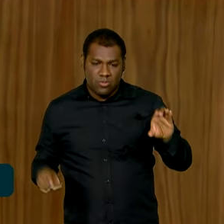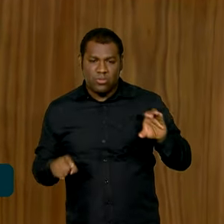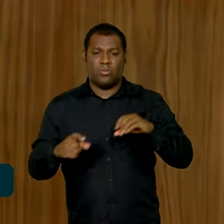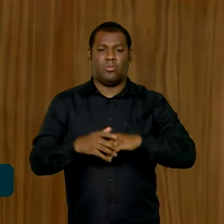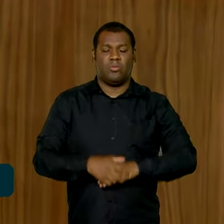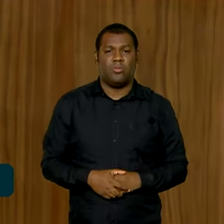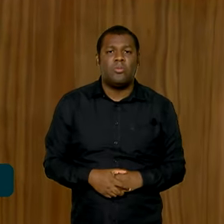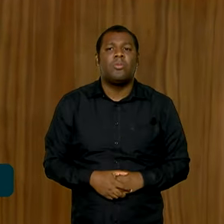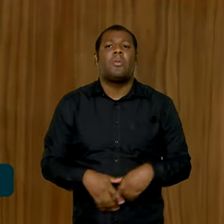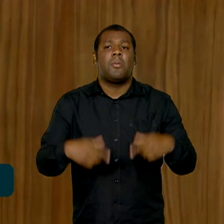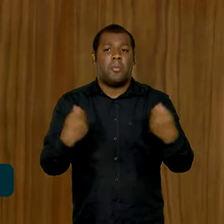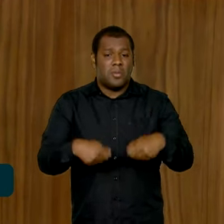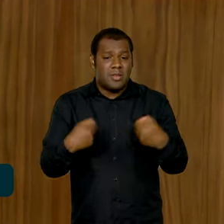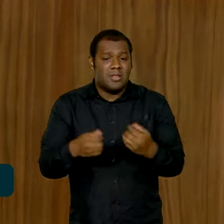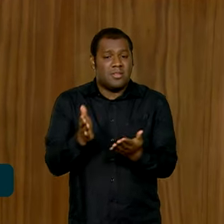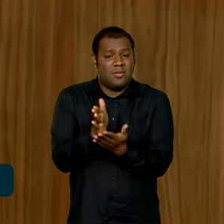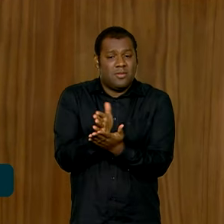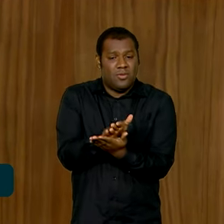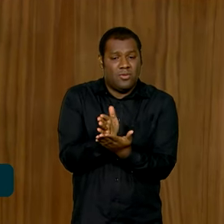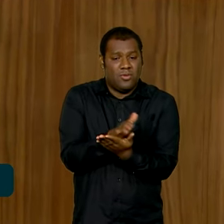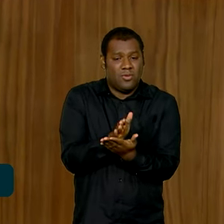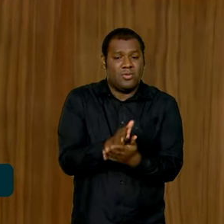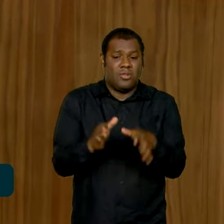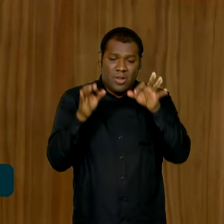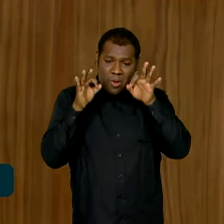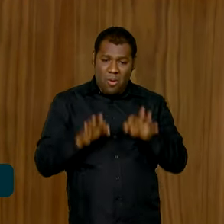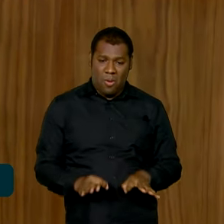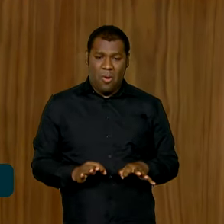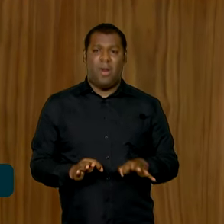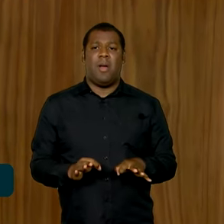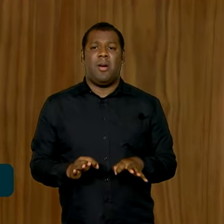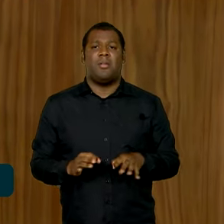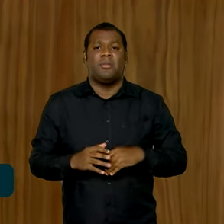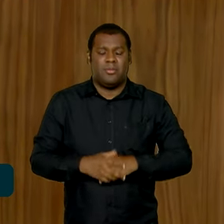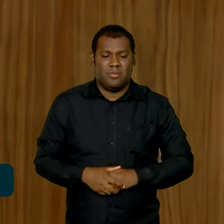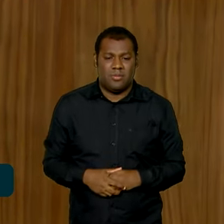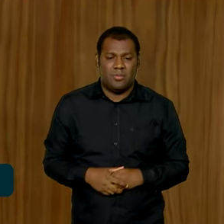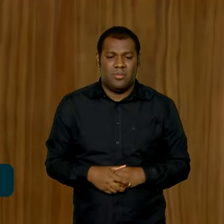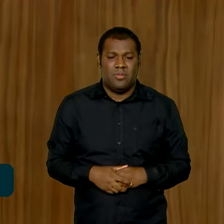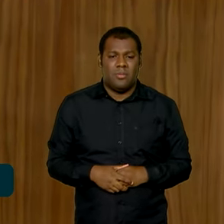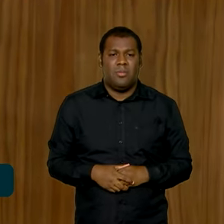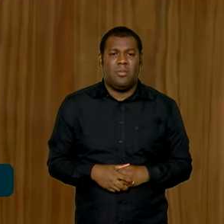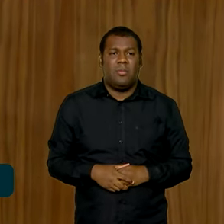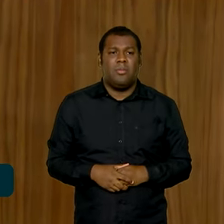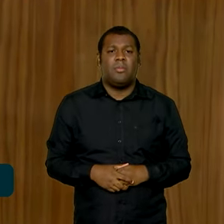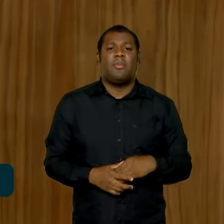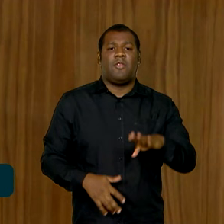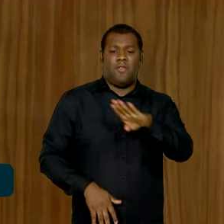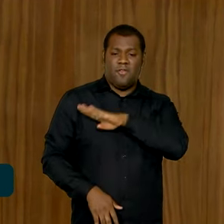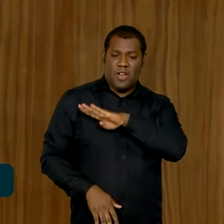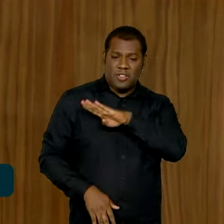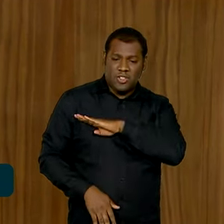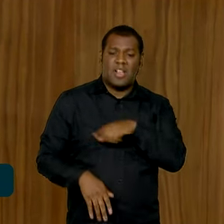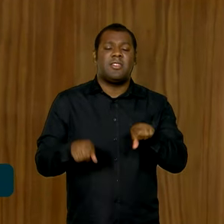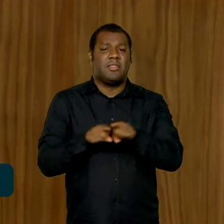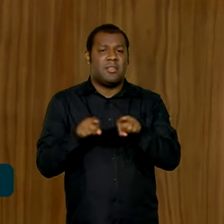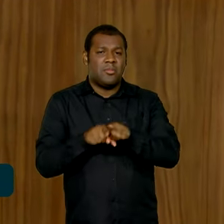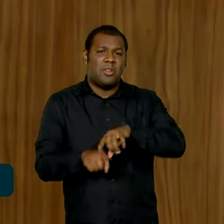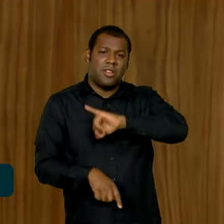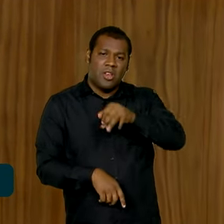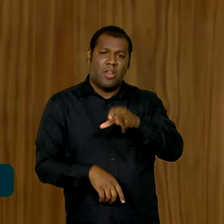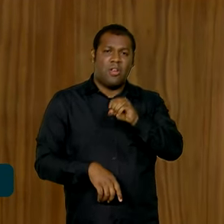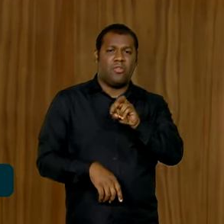mutuamente acordadas e internacionalmente reconhecidas, que inclui a faixa de Gaza e a Cisjordânia,